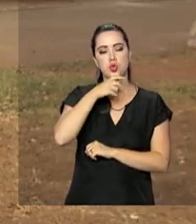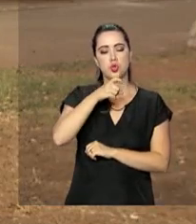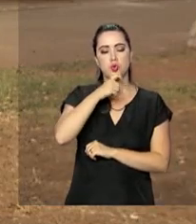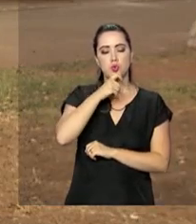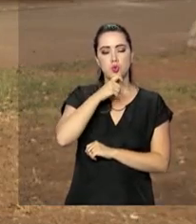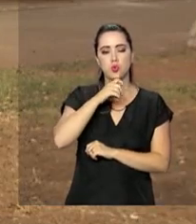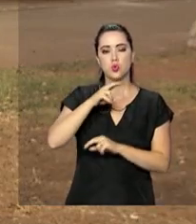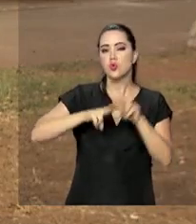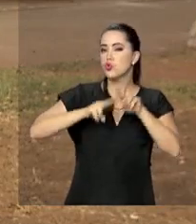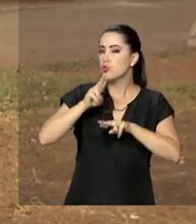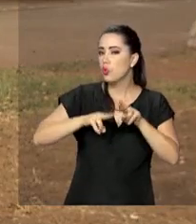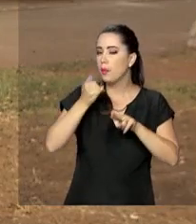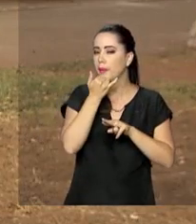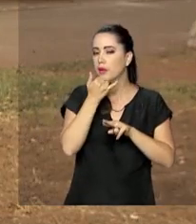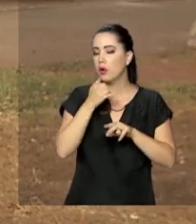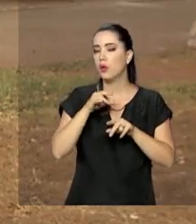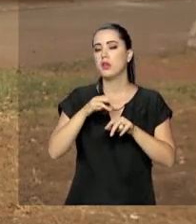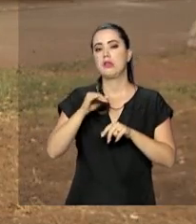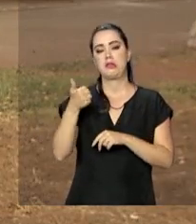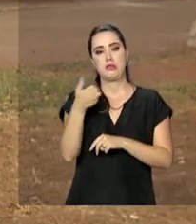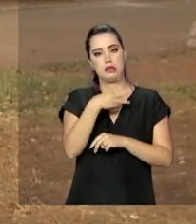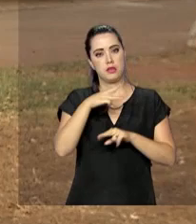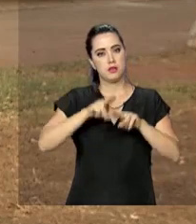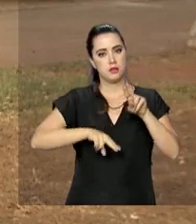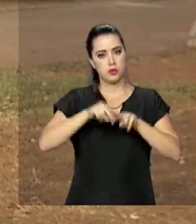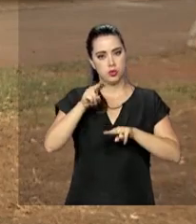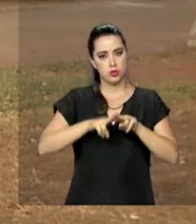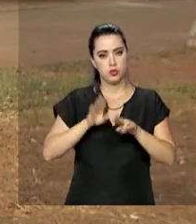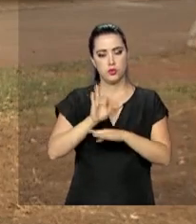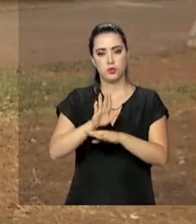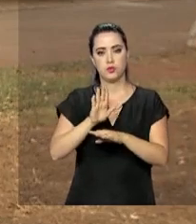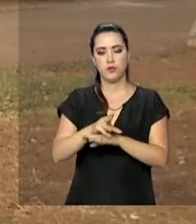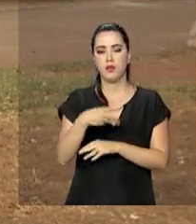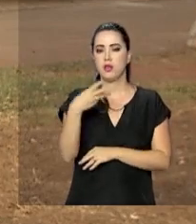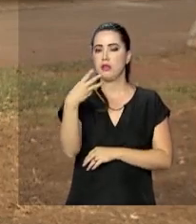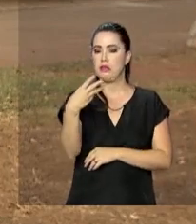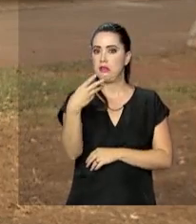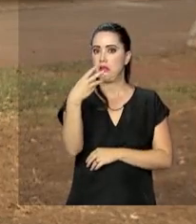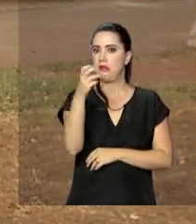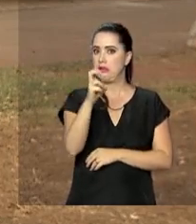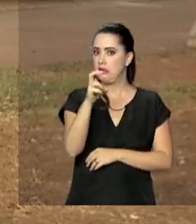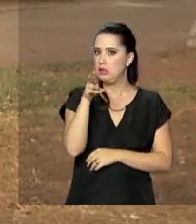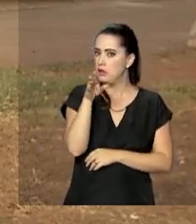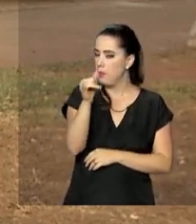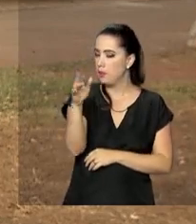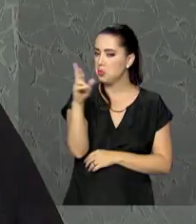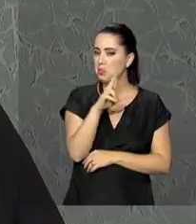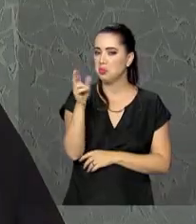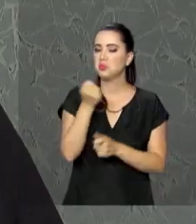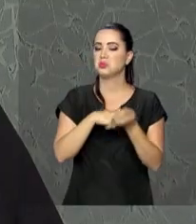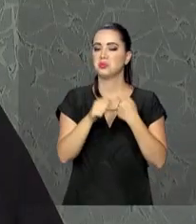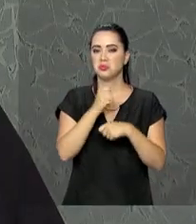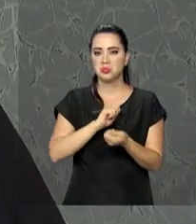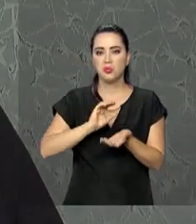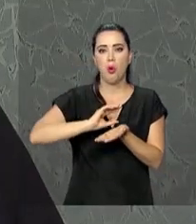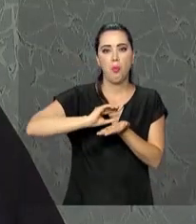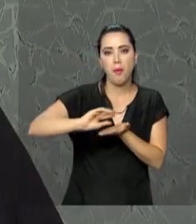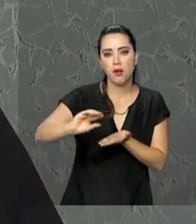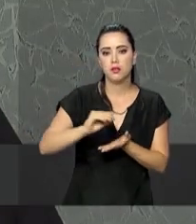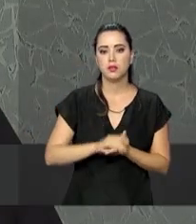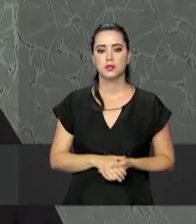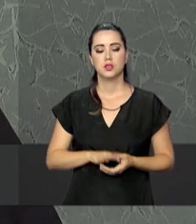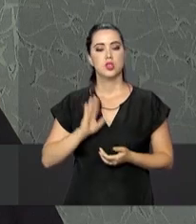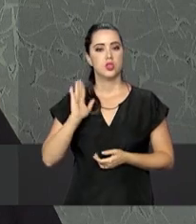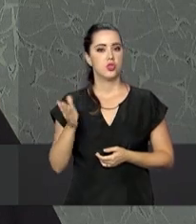25 milhões de pessoas e deve injetar cerca de 35 bilhões de reais na economia. Nós conseguimos chegar já